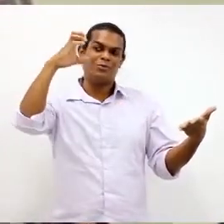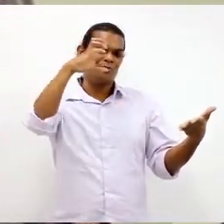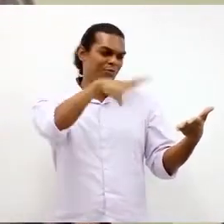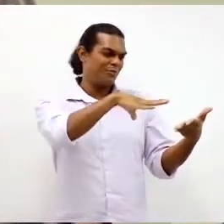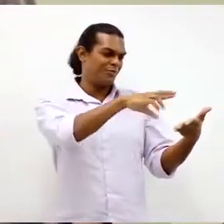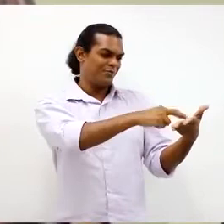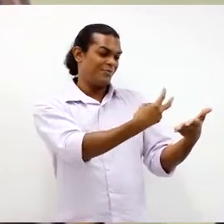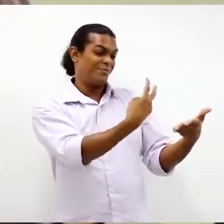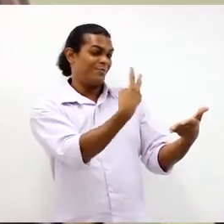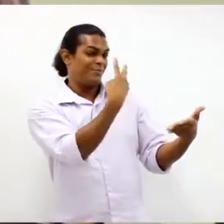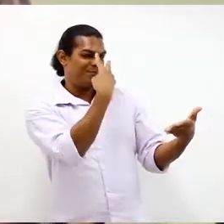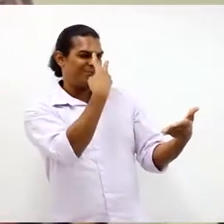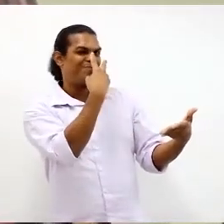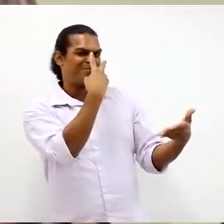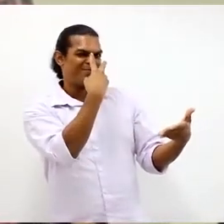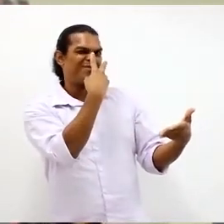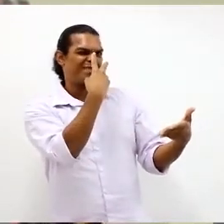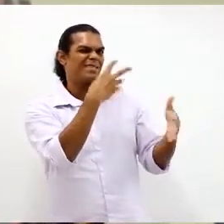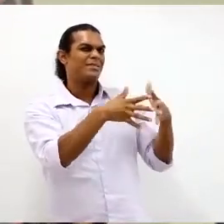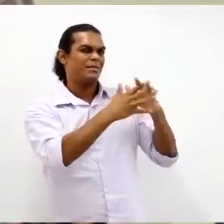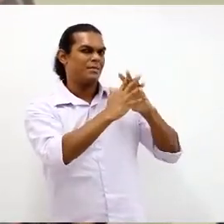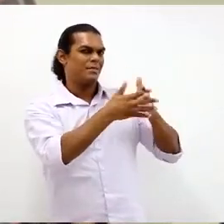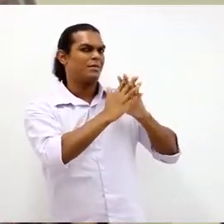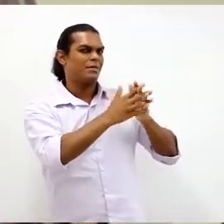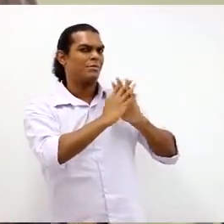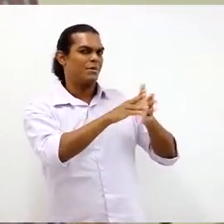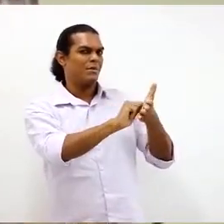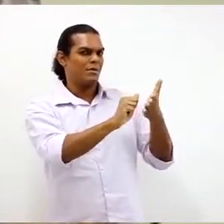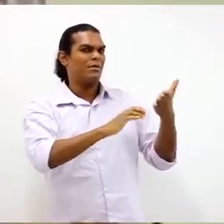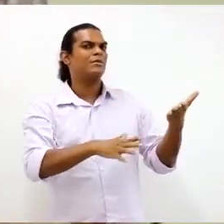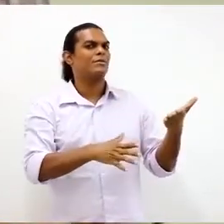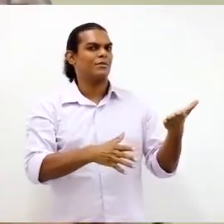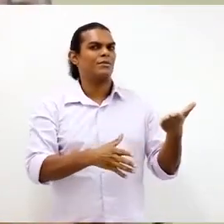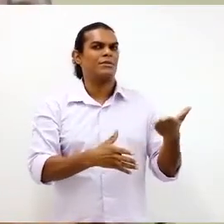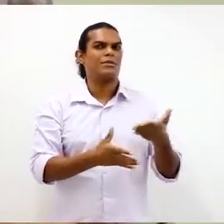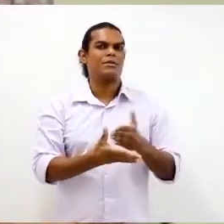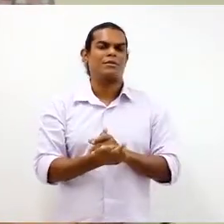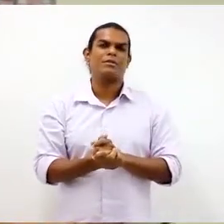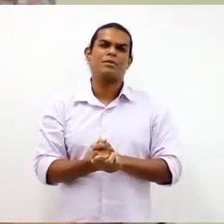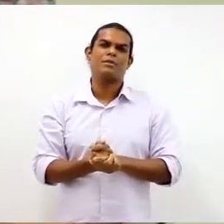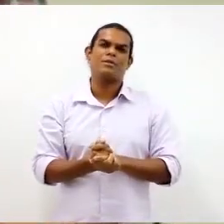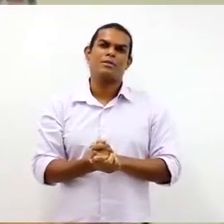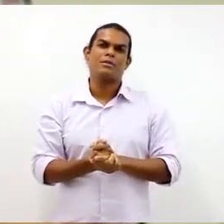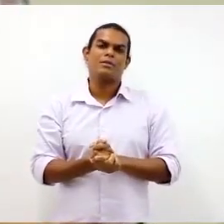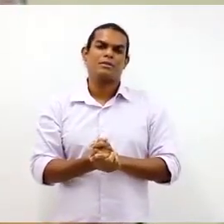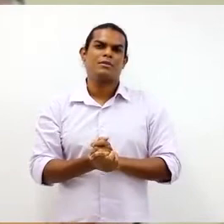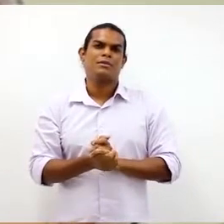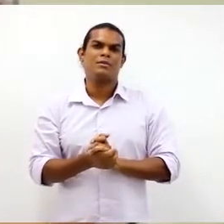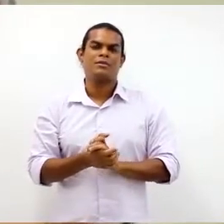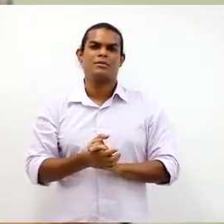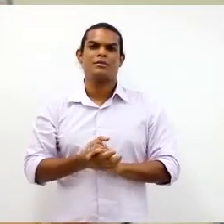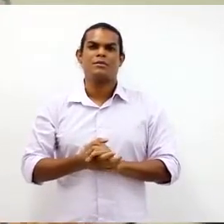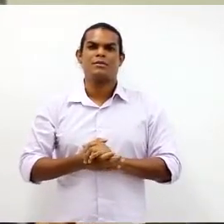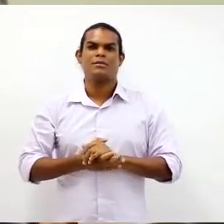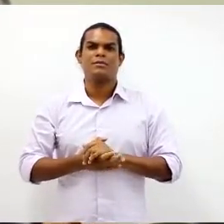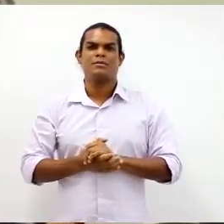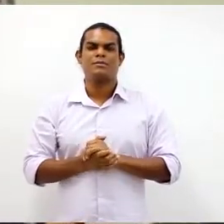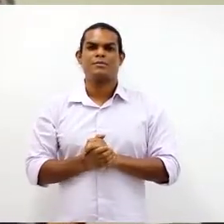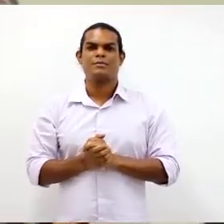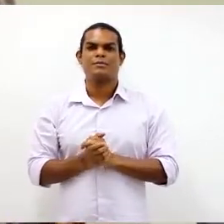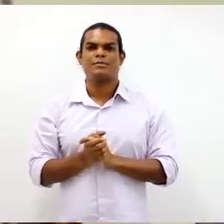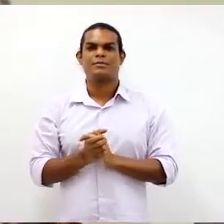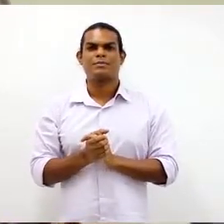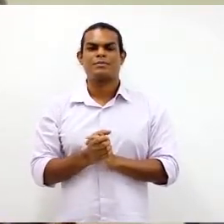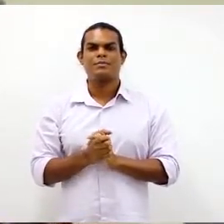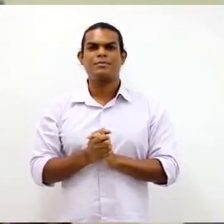um não interferir no outro, porque se for uma disputa entre a iluminação artificial e a iluminação natural, a natural, como já diz o nome,